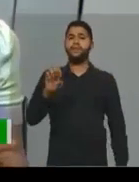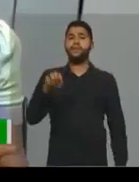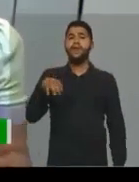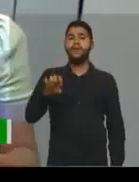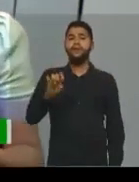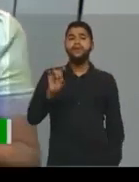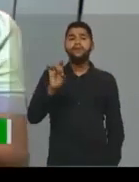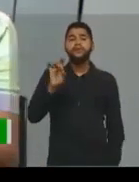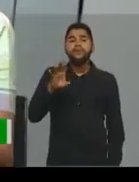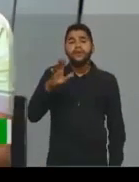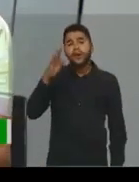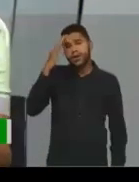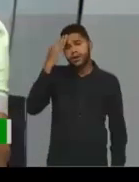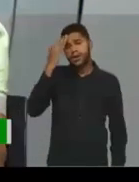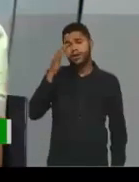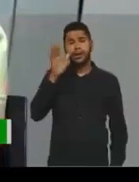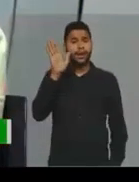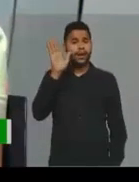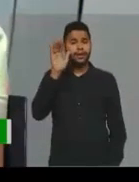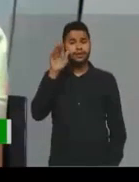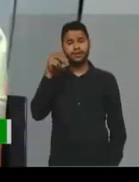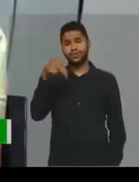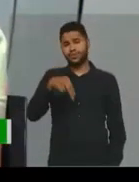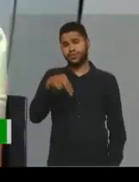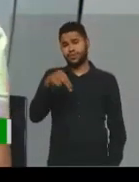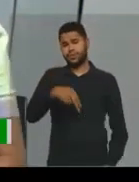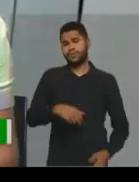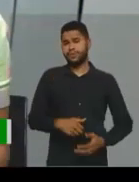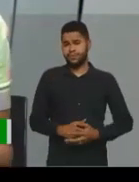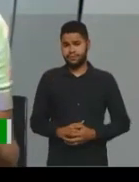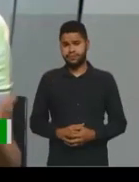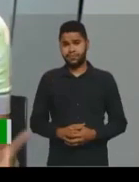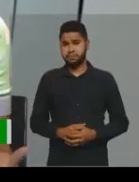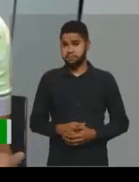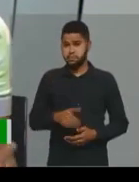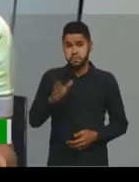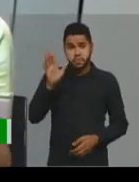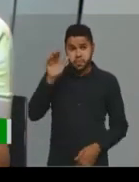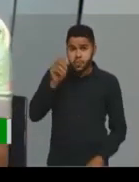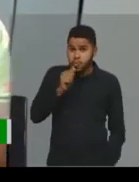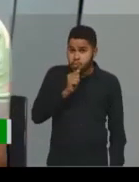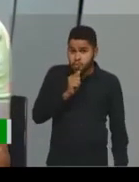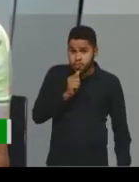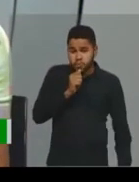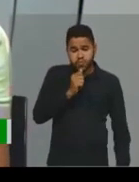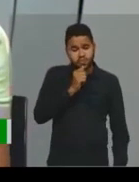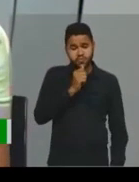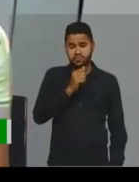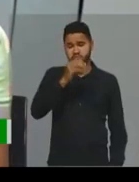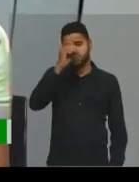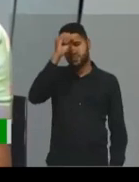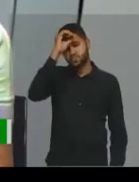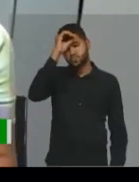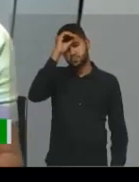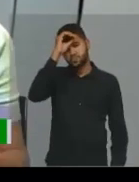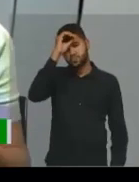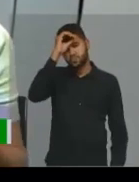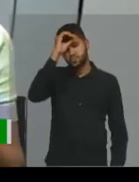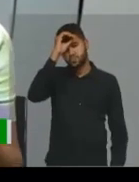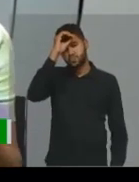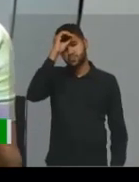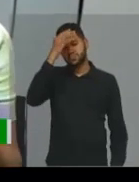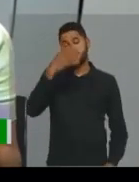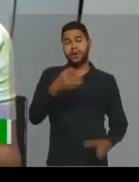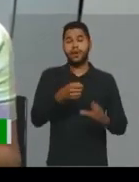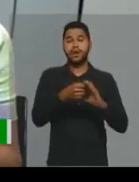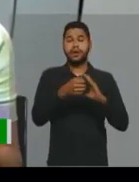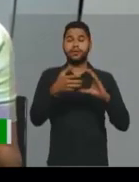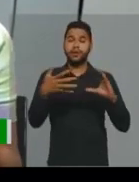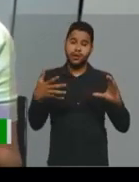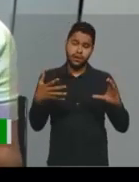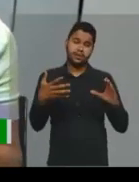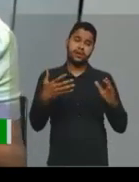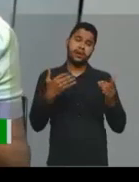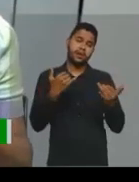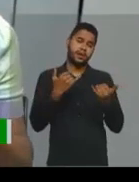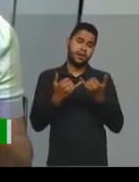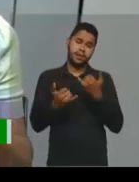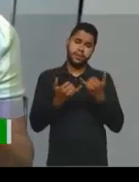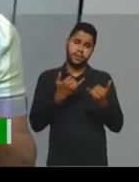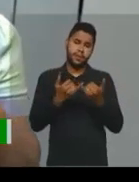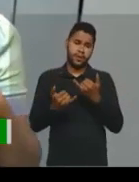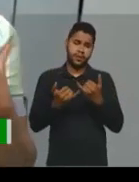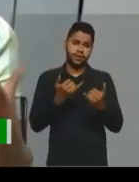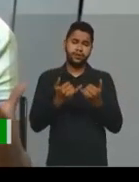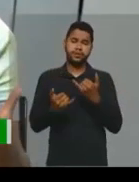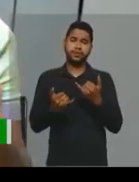entender quem assistiu a novela, né? Quem não assistiu, não vai entender. Então, as características são bem parecidas.